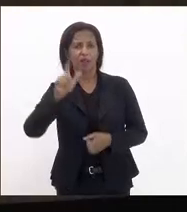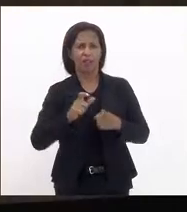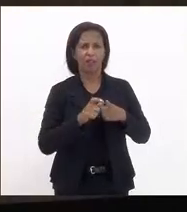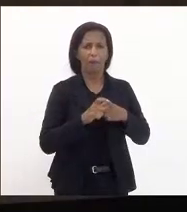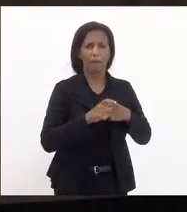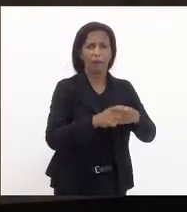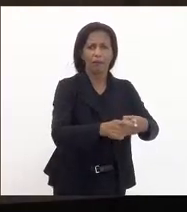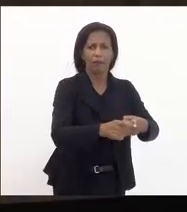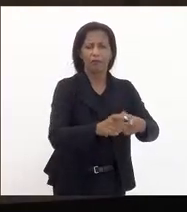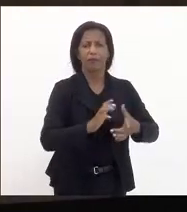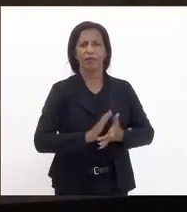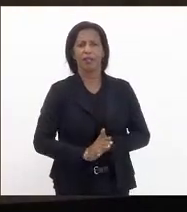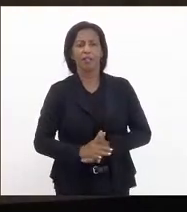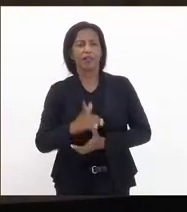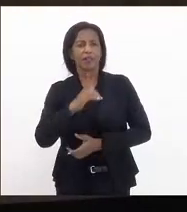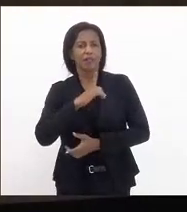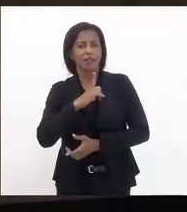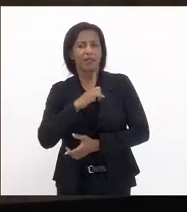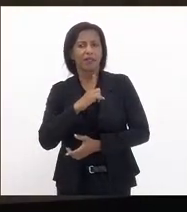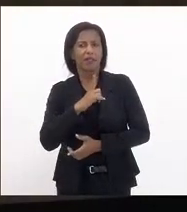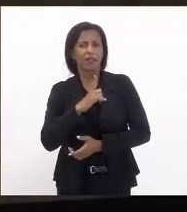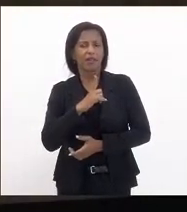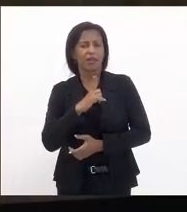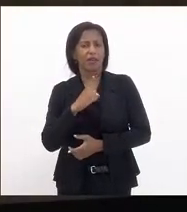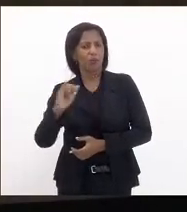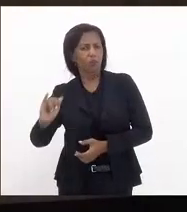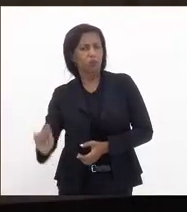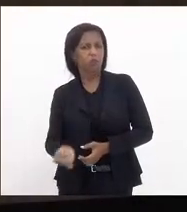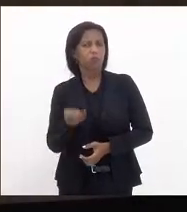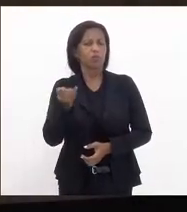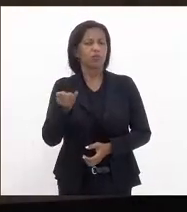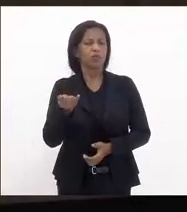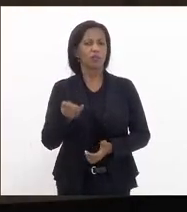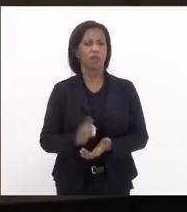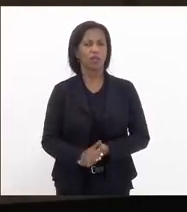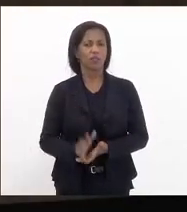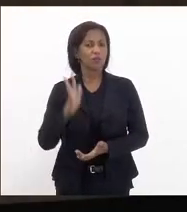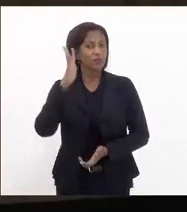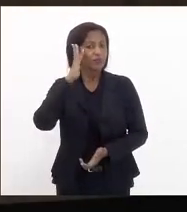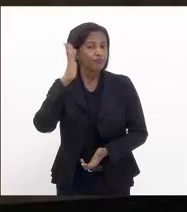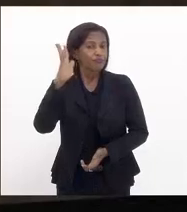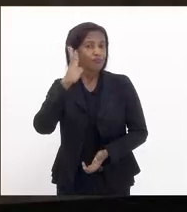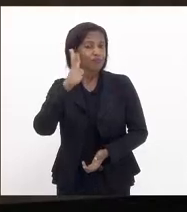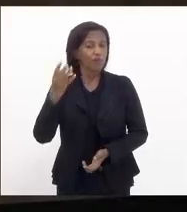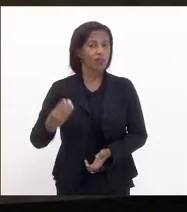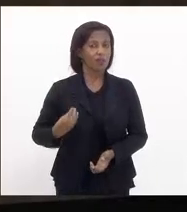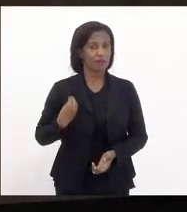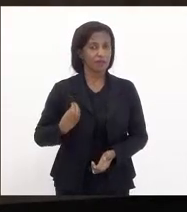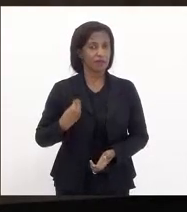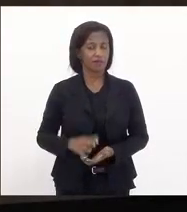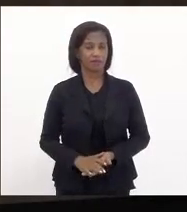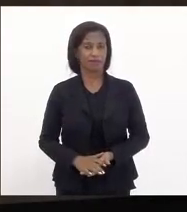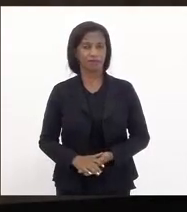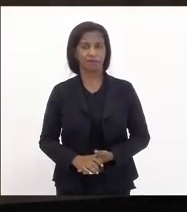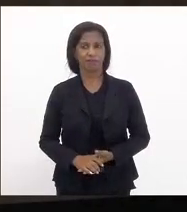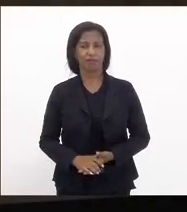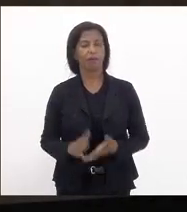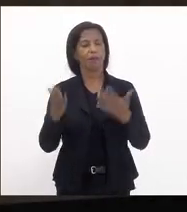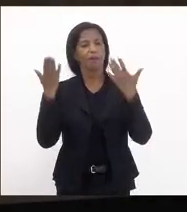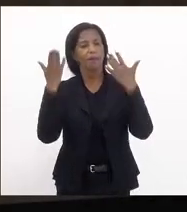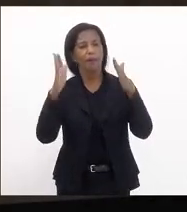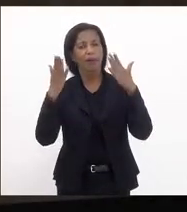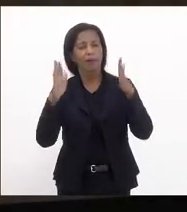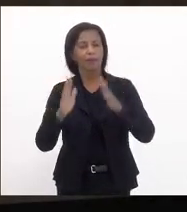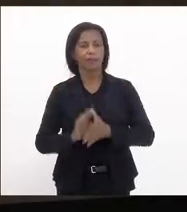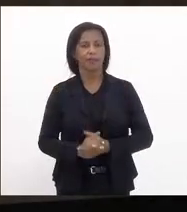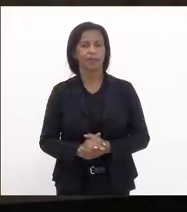periferias que tem uma uma possibilidade de sonhar na vida então parabéns